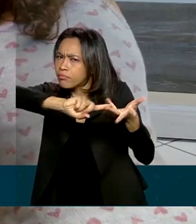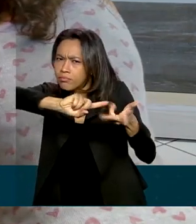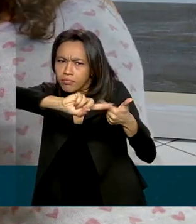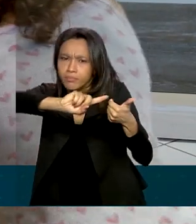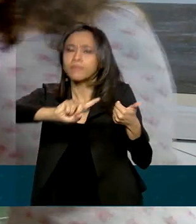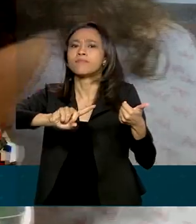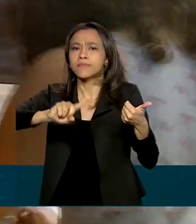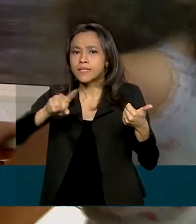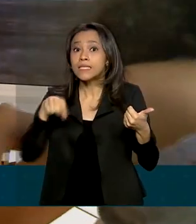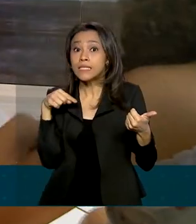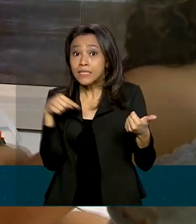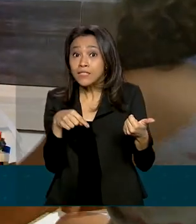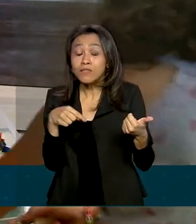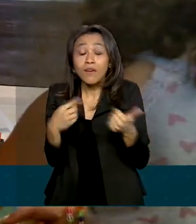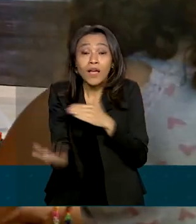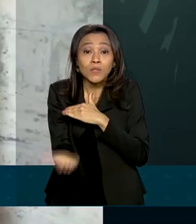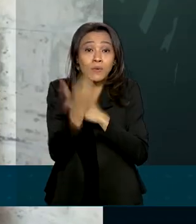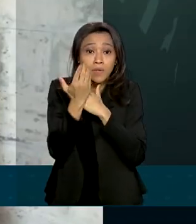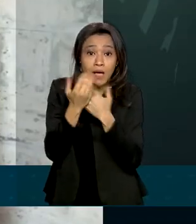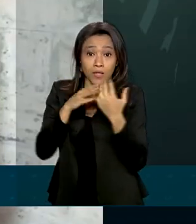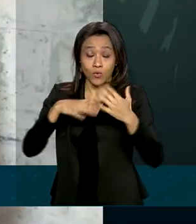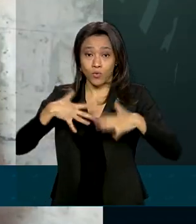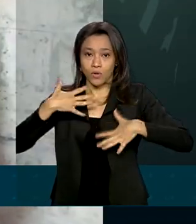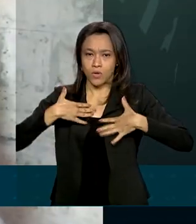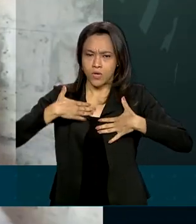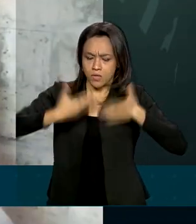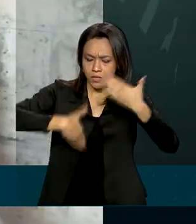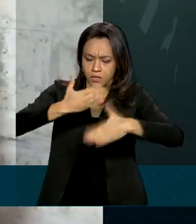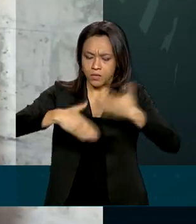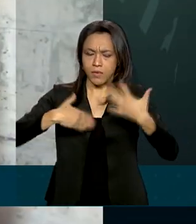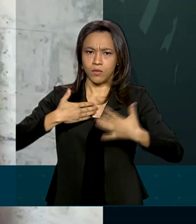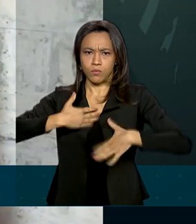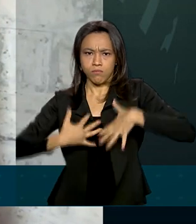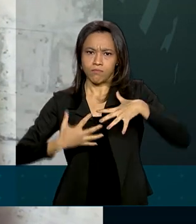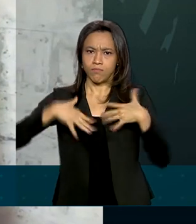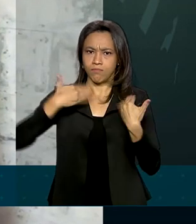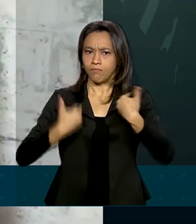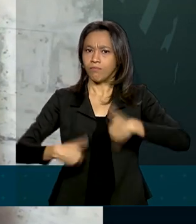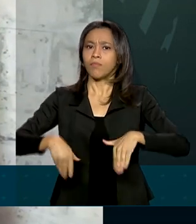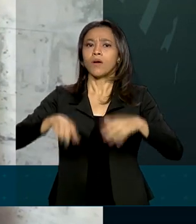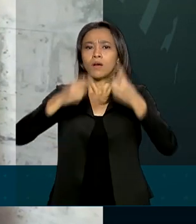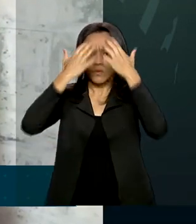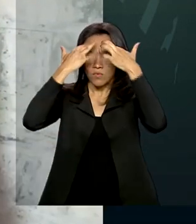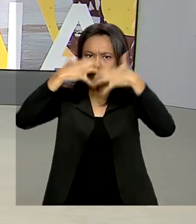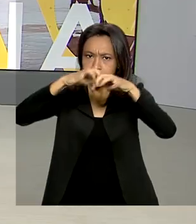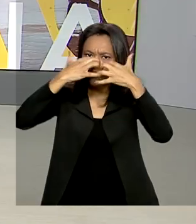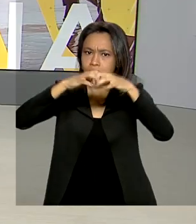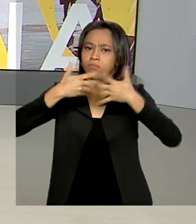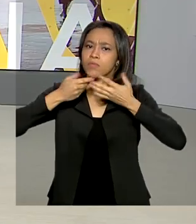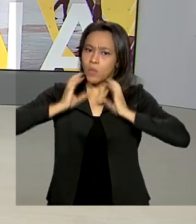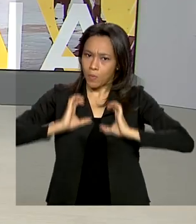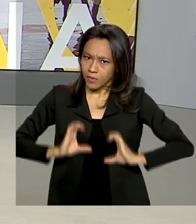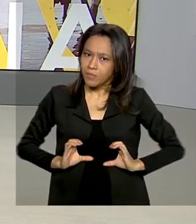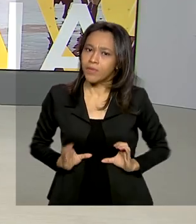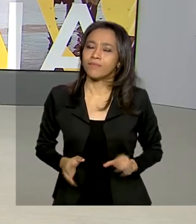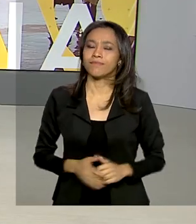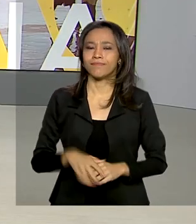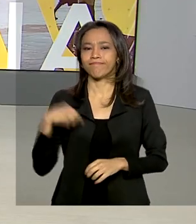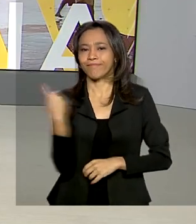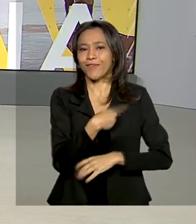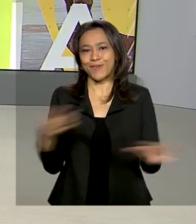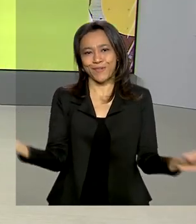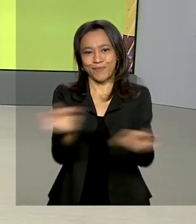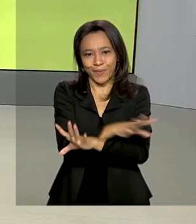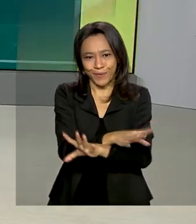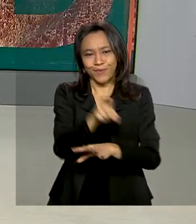direta com o desenvolvimento motor da criança, cognitivo, comportamental. O Brasil em Dia